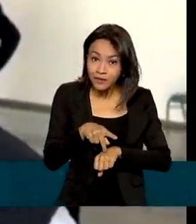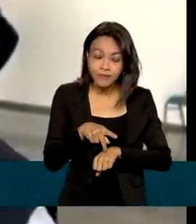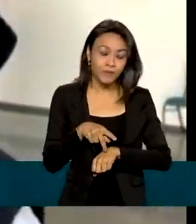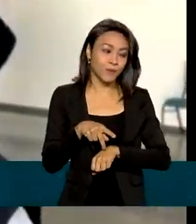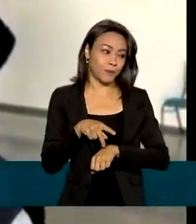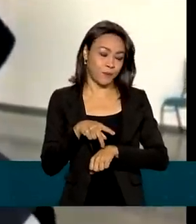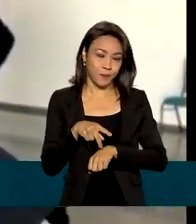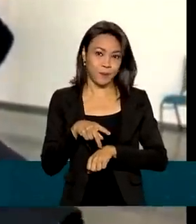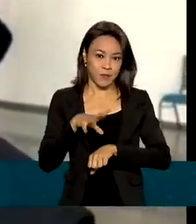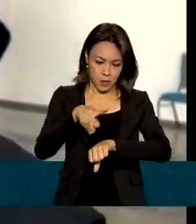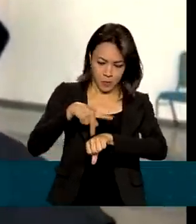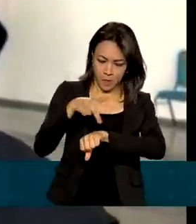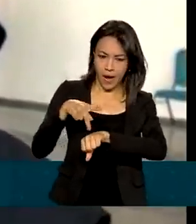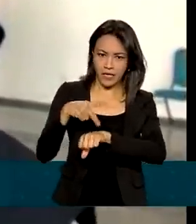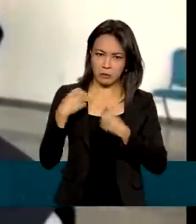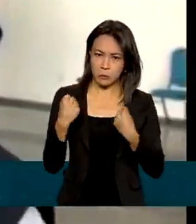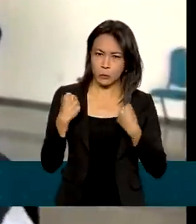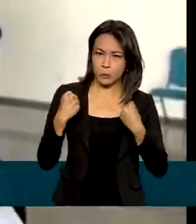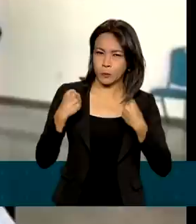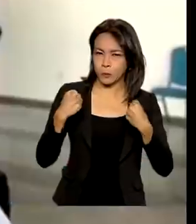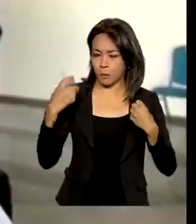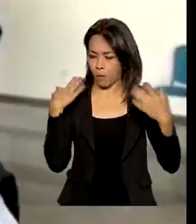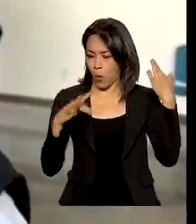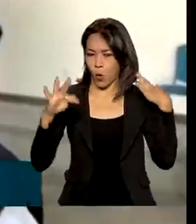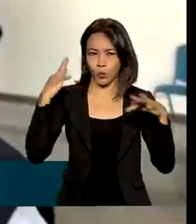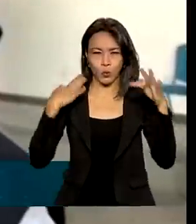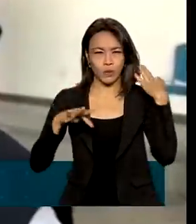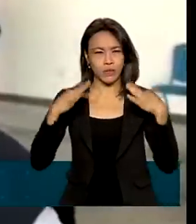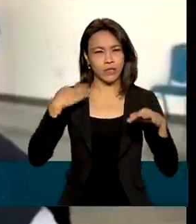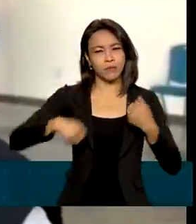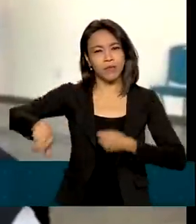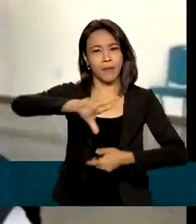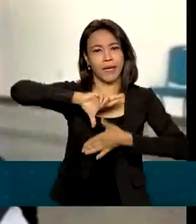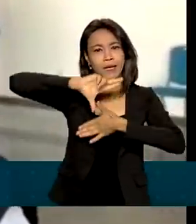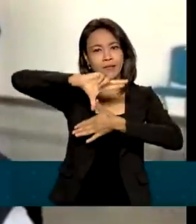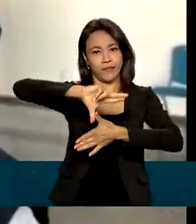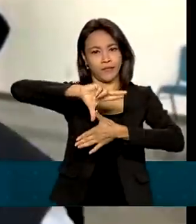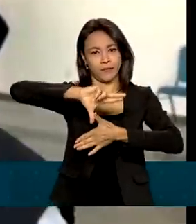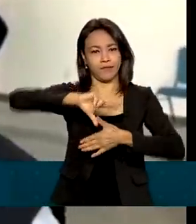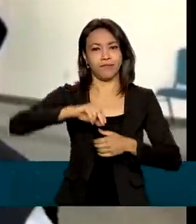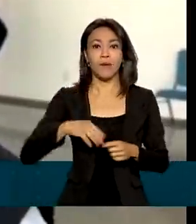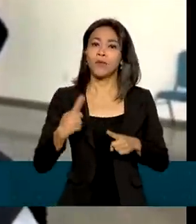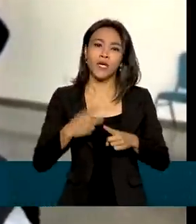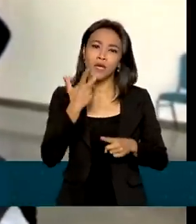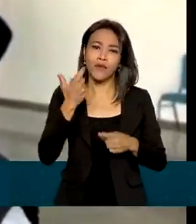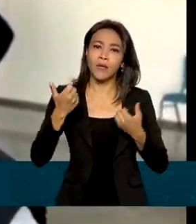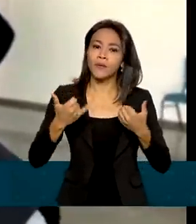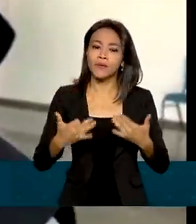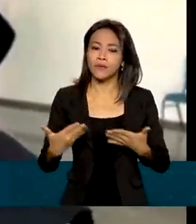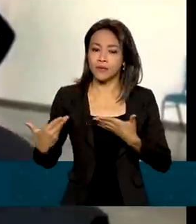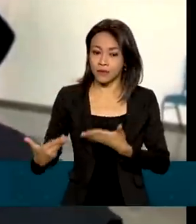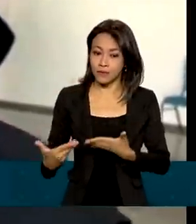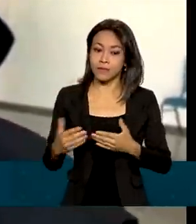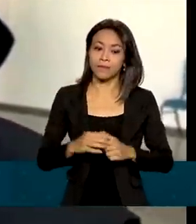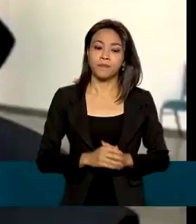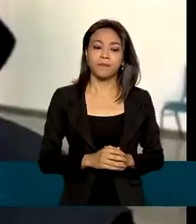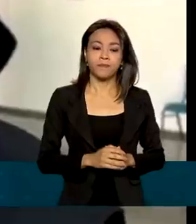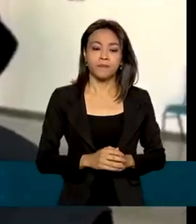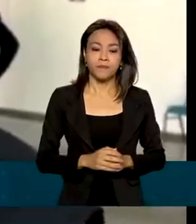um país com a maior viabilidade turística da América Latina. Por que eu digo isso? São quatro aeroportos internacionais.